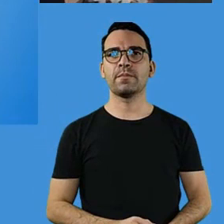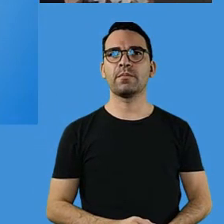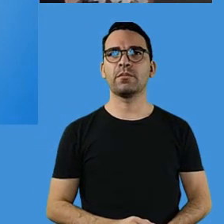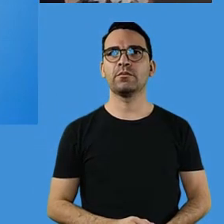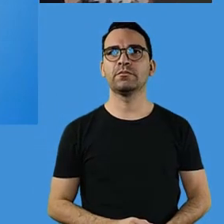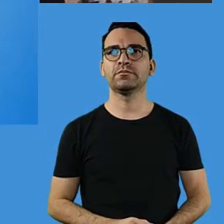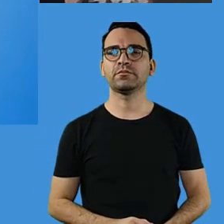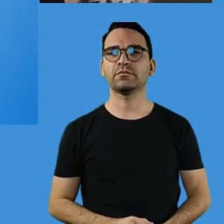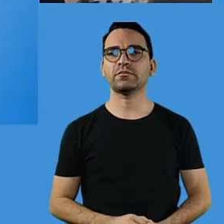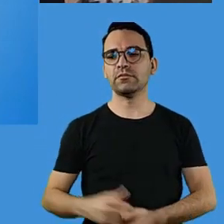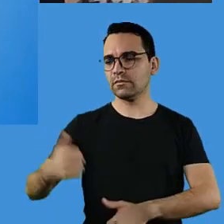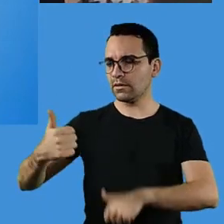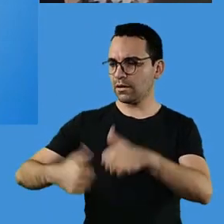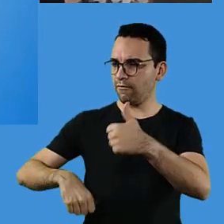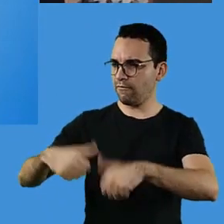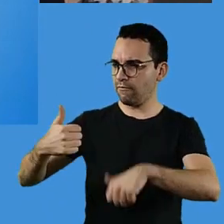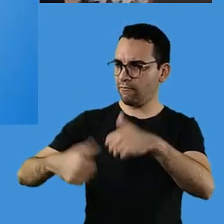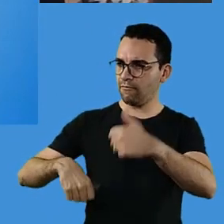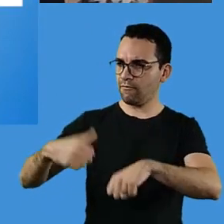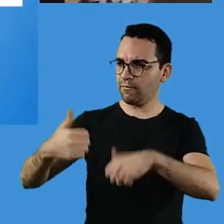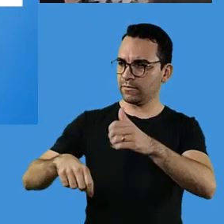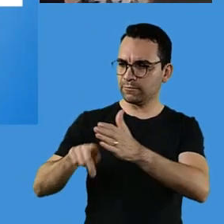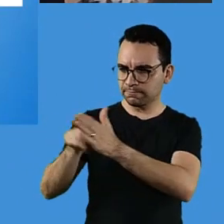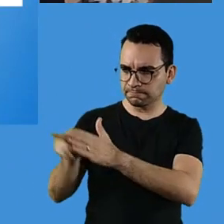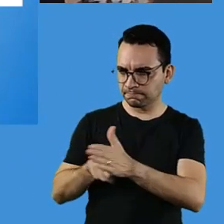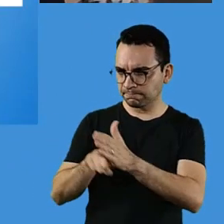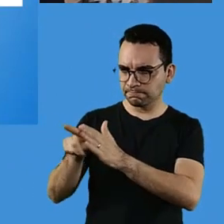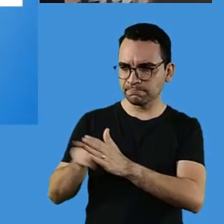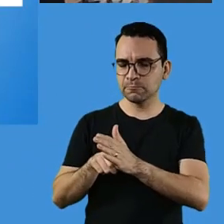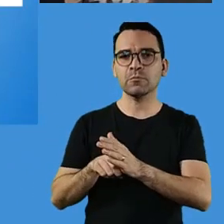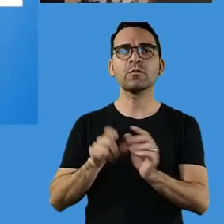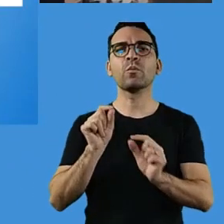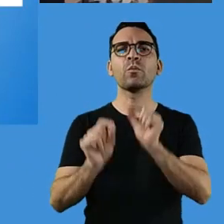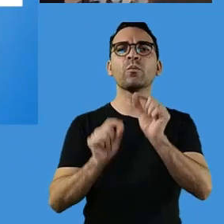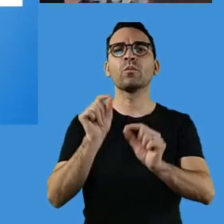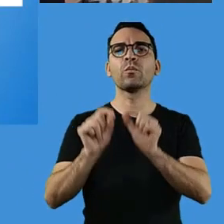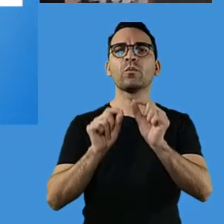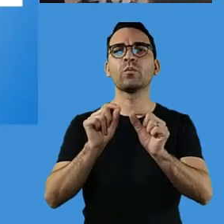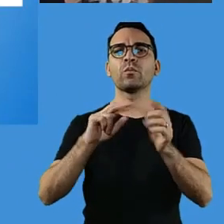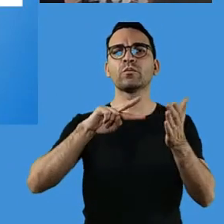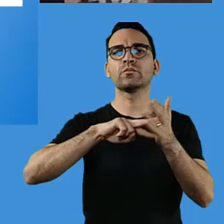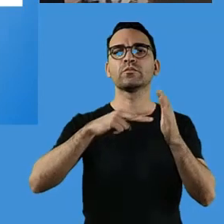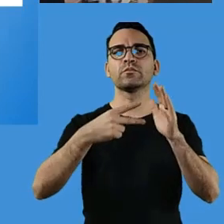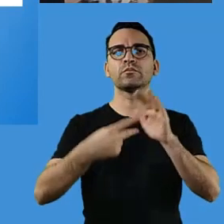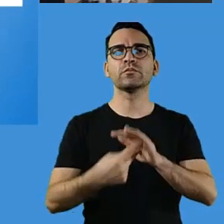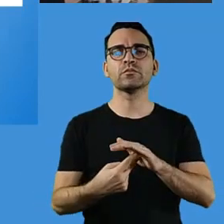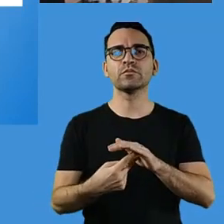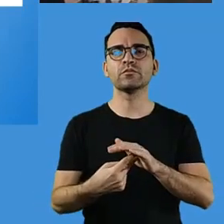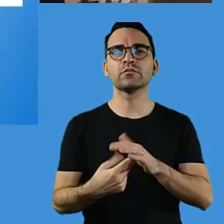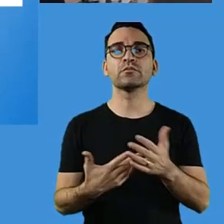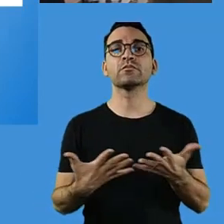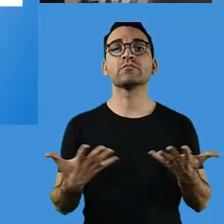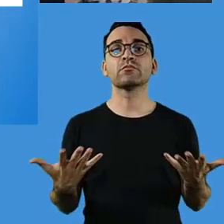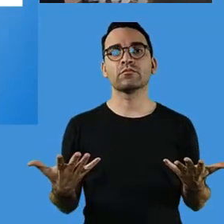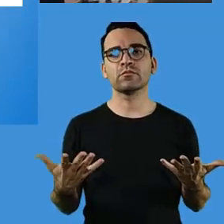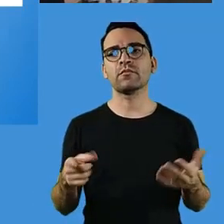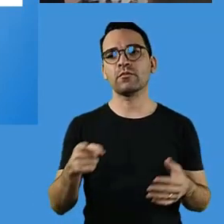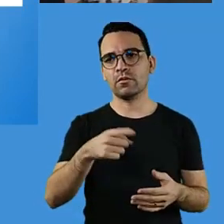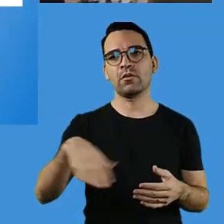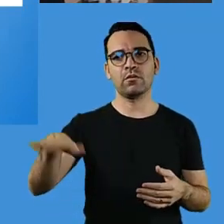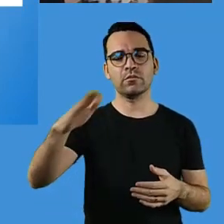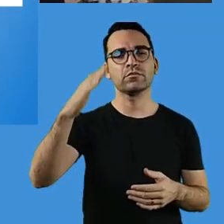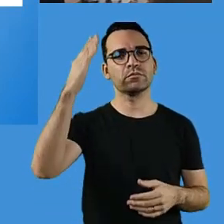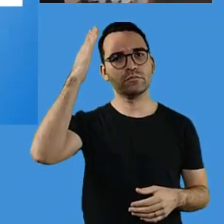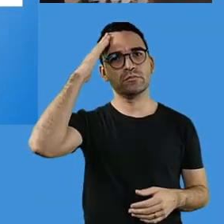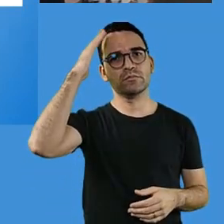O que que seria uma avaliação diagnóstica? Eu sei que todos vocês conhecem, todas as